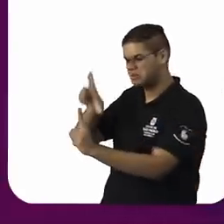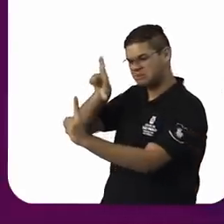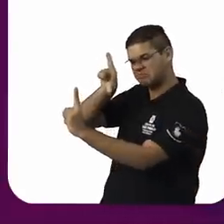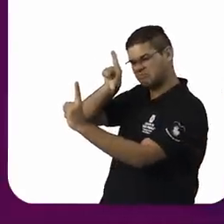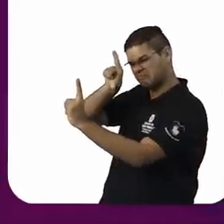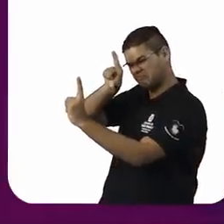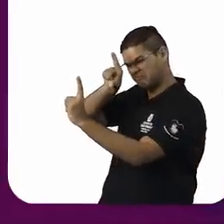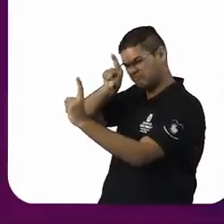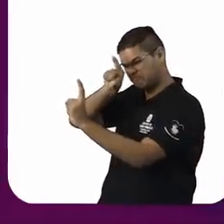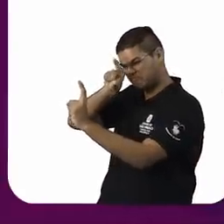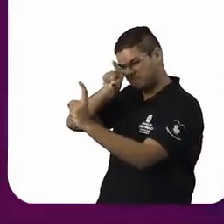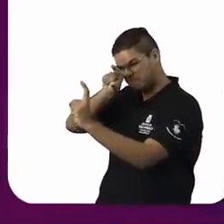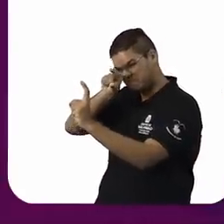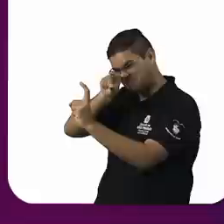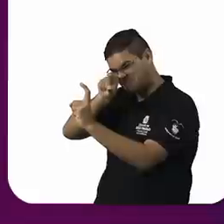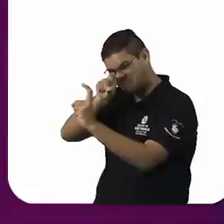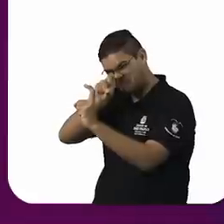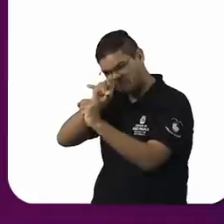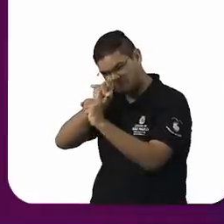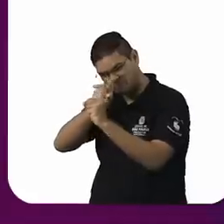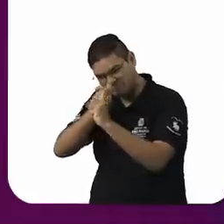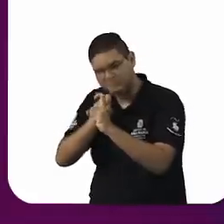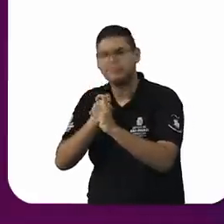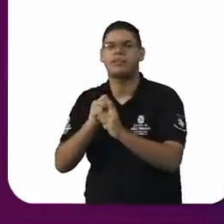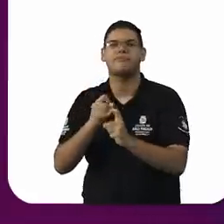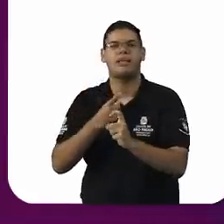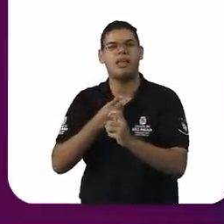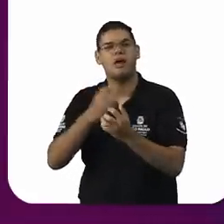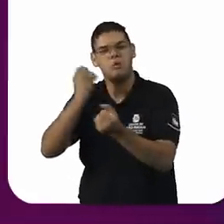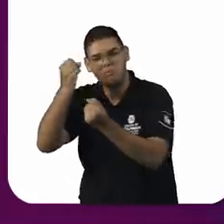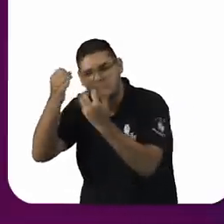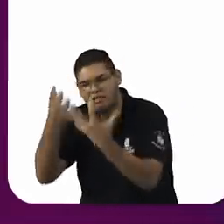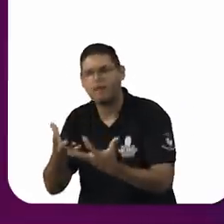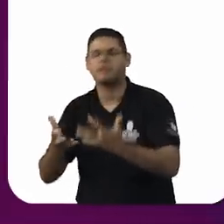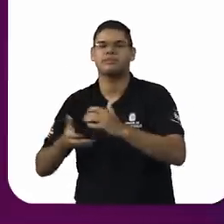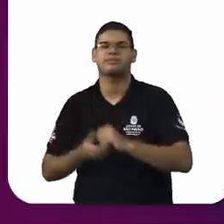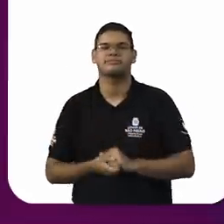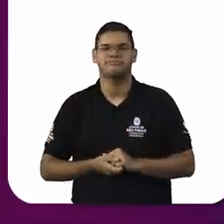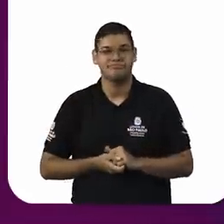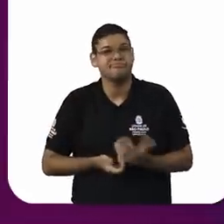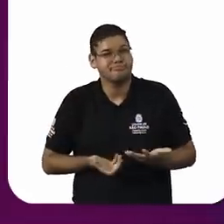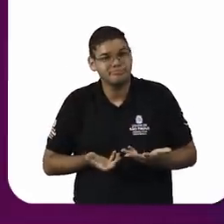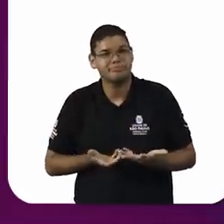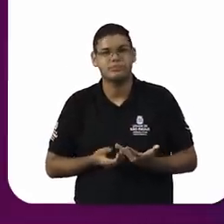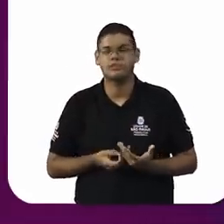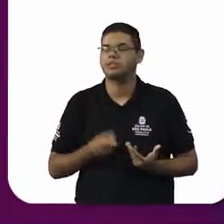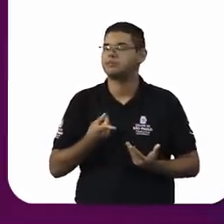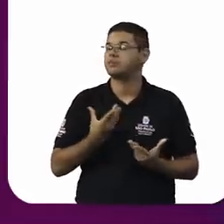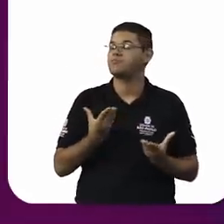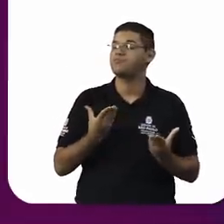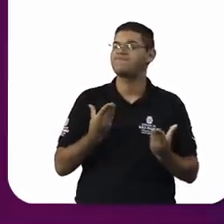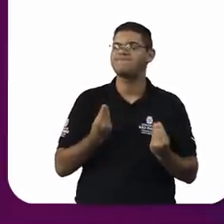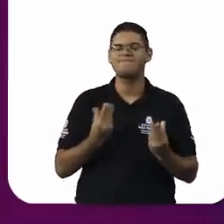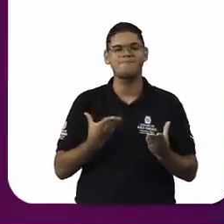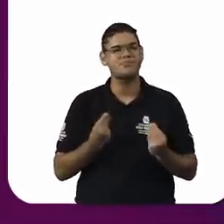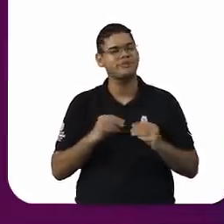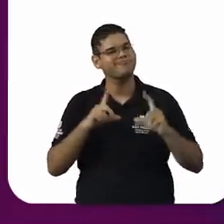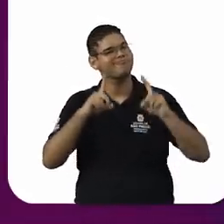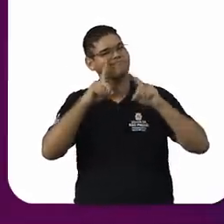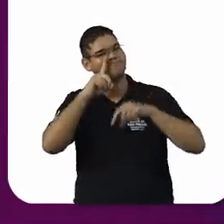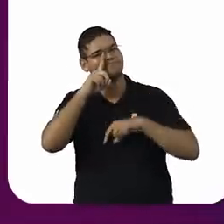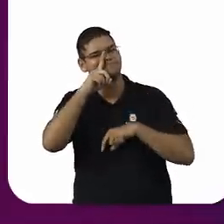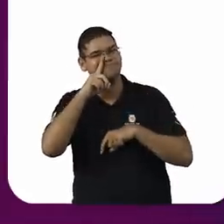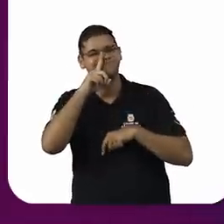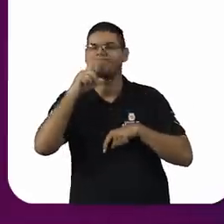de ter uma vida familiar harmoniosa, de ter um filho livre das drogas. Então, isso é muito perigoso. Porque essa